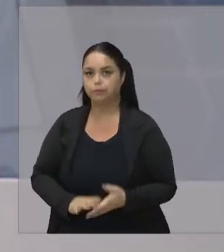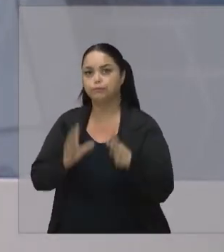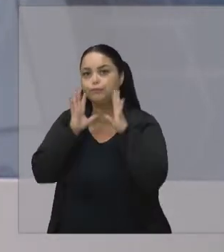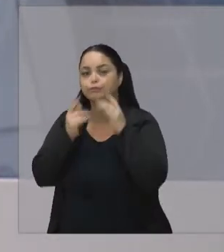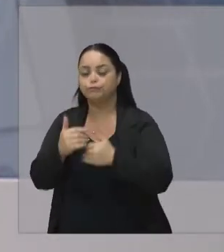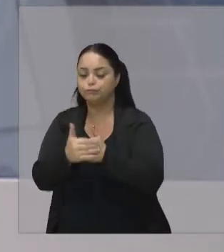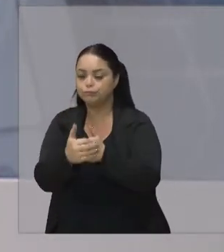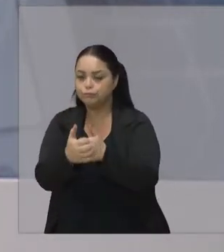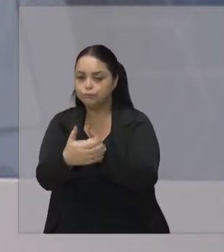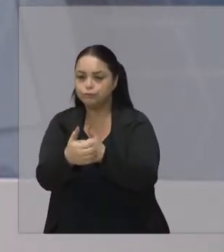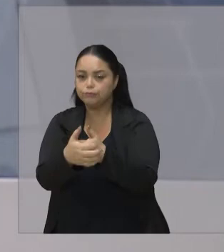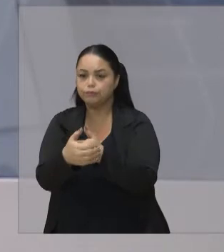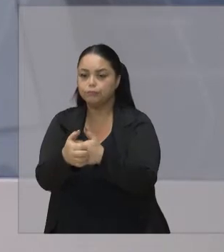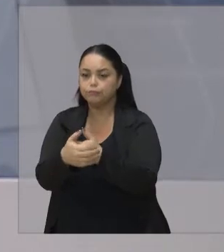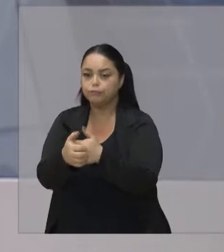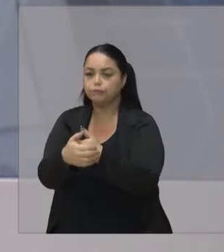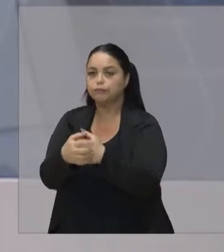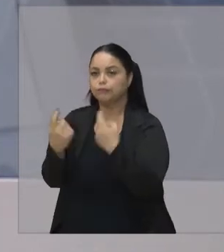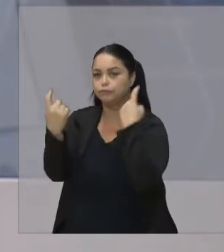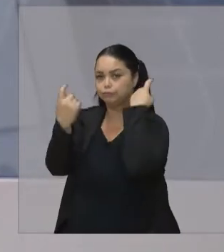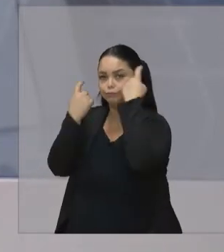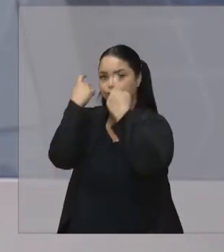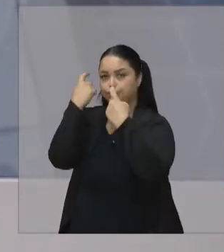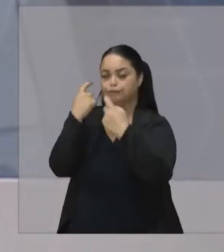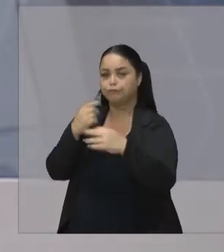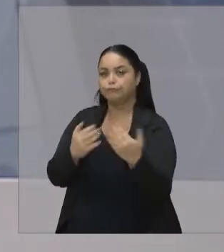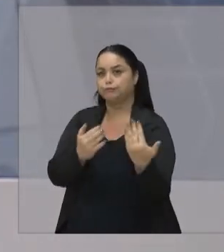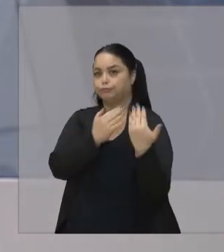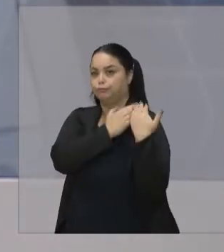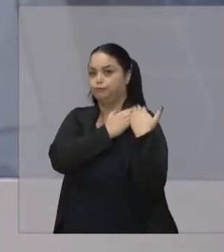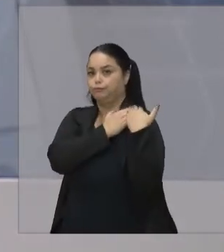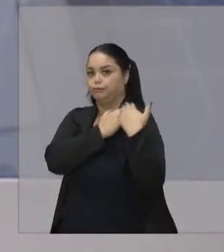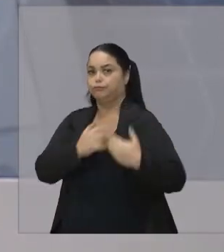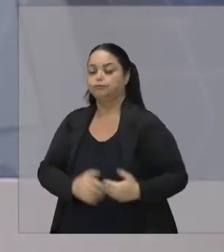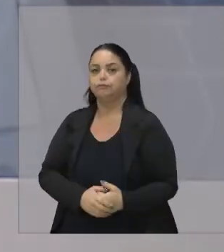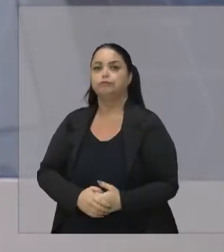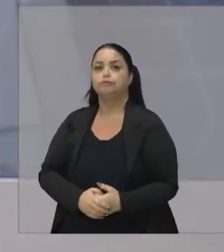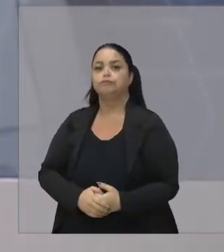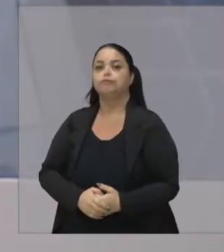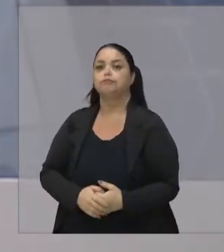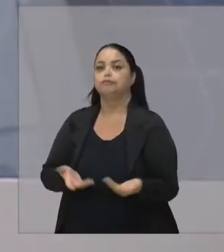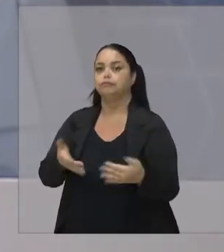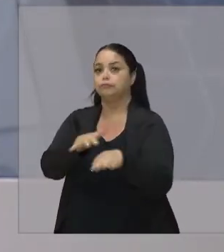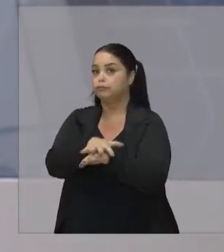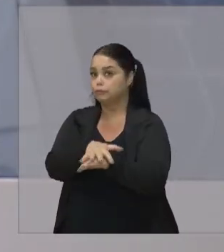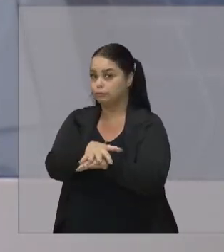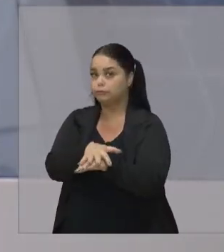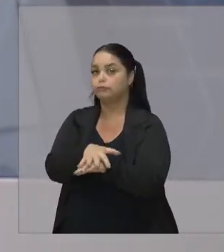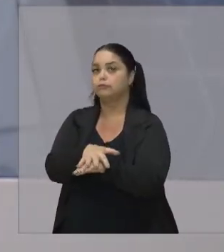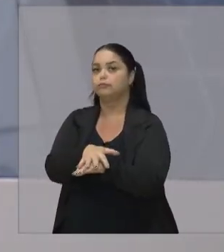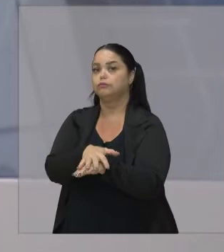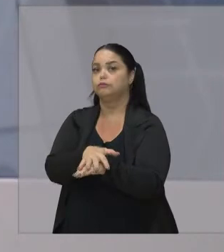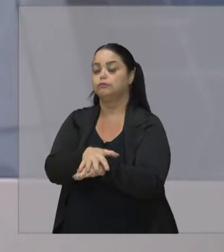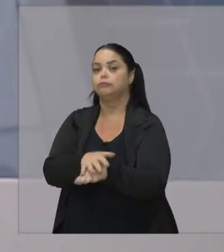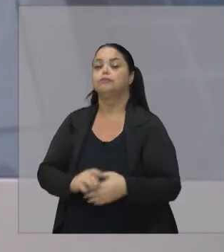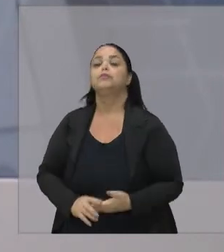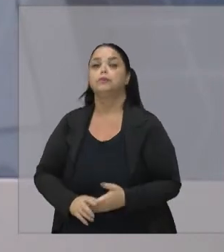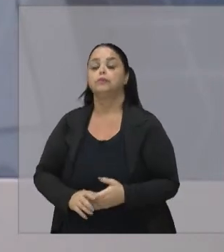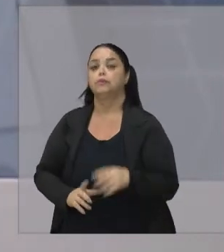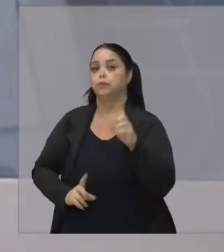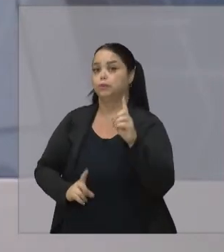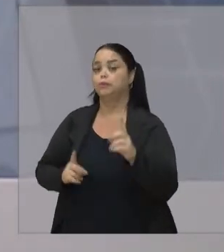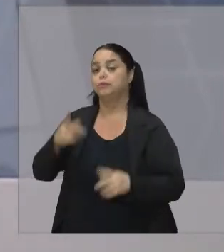carinhoso Preocupado Responsável Com a questão Da inclusão No paradesporto